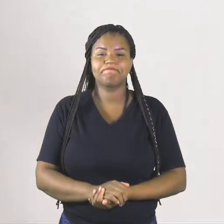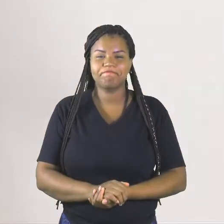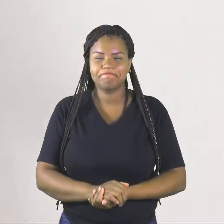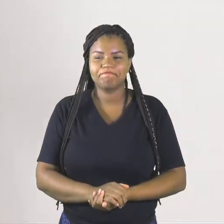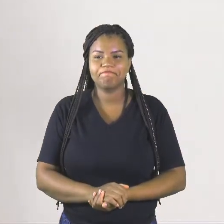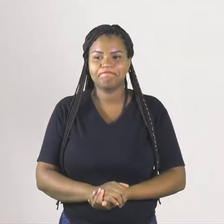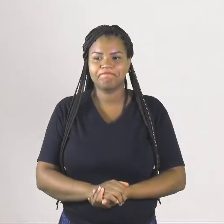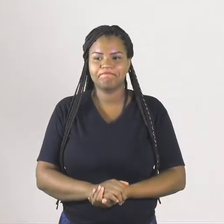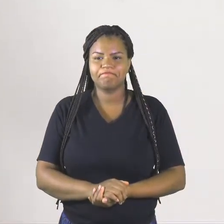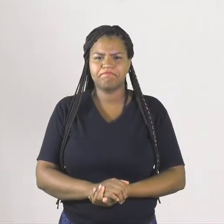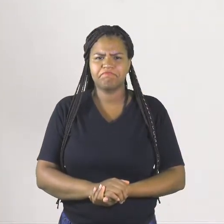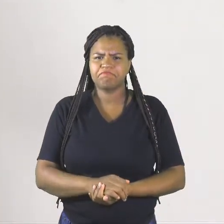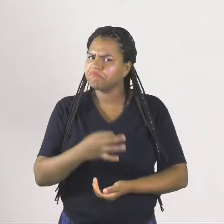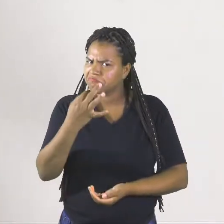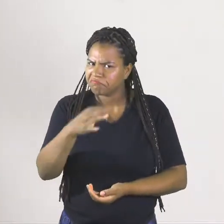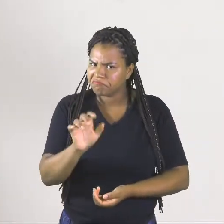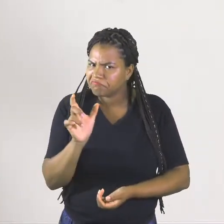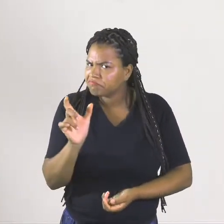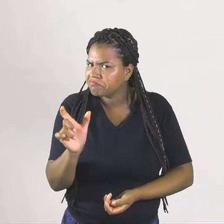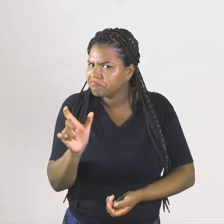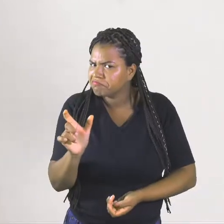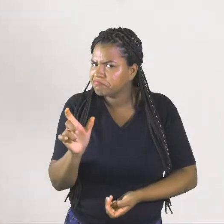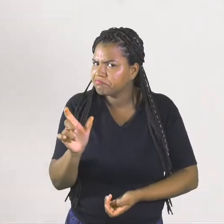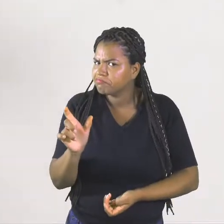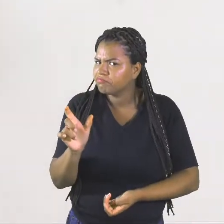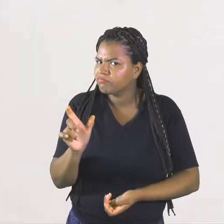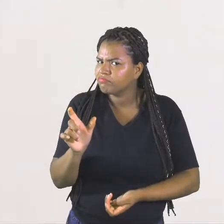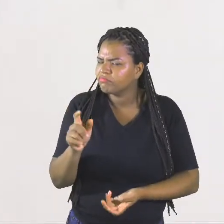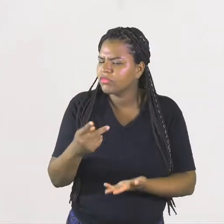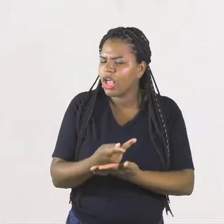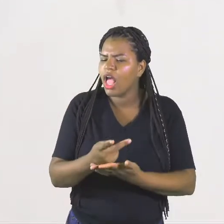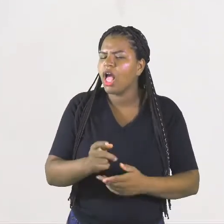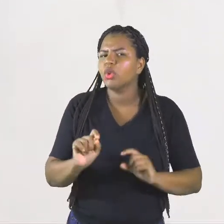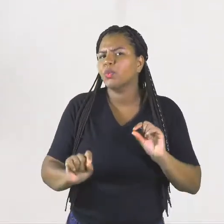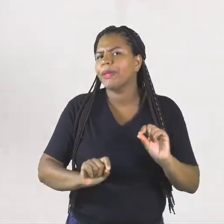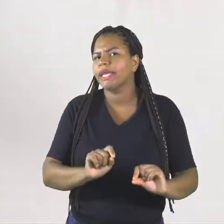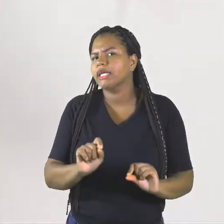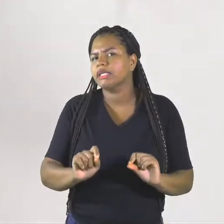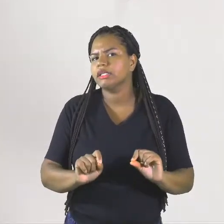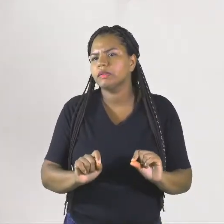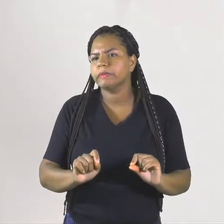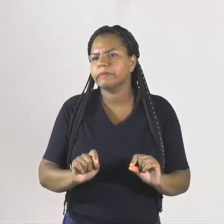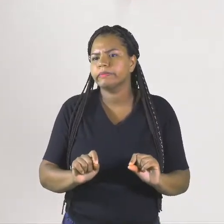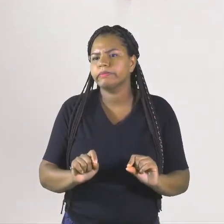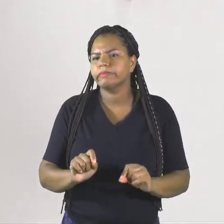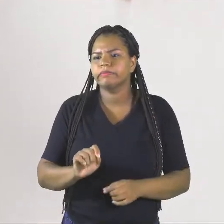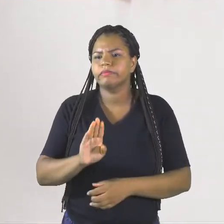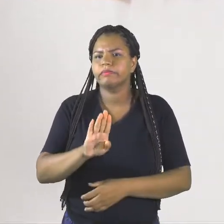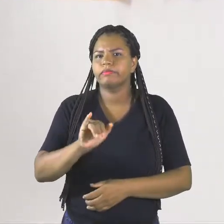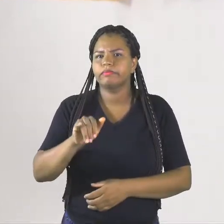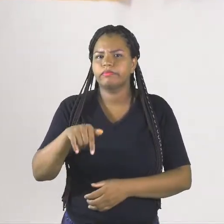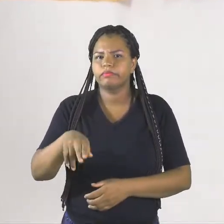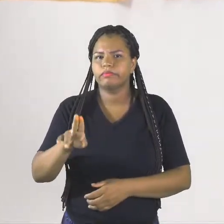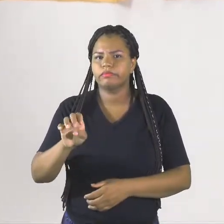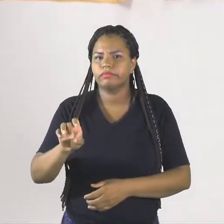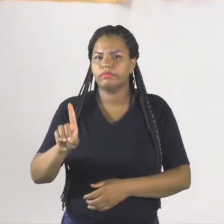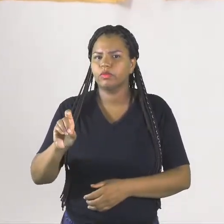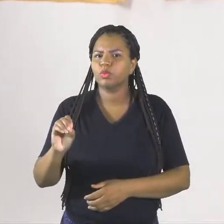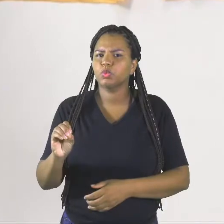Hum... Tá certa essa palavra? O que tá errado, gente? Ó, biquedo.